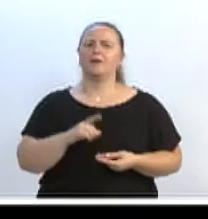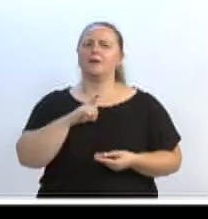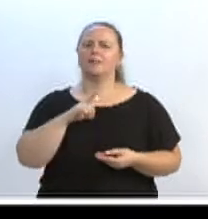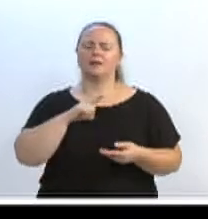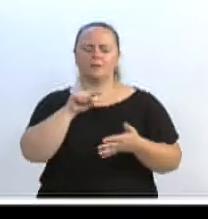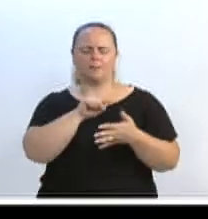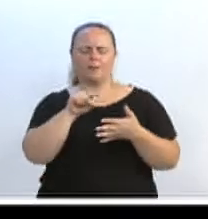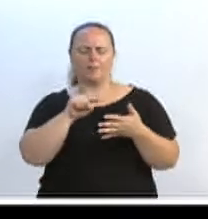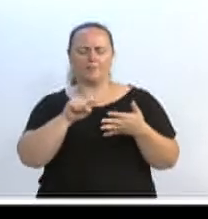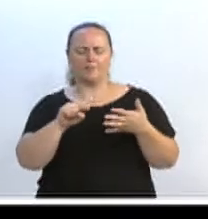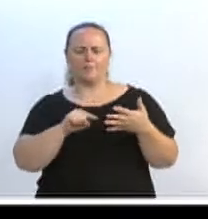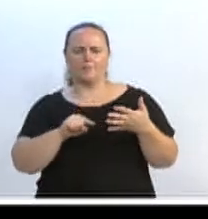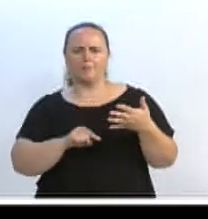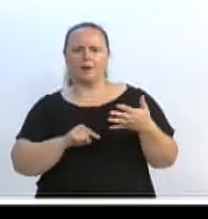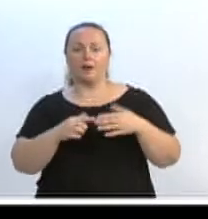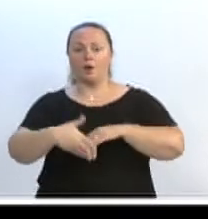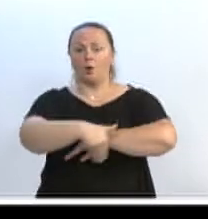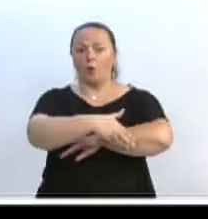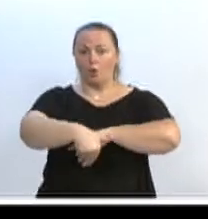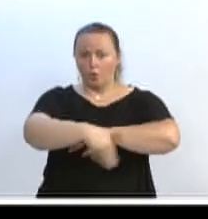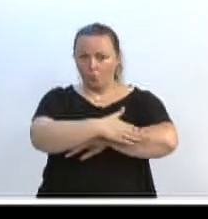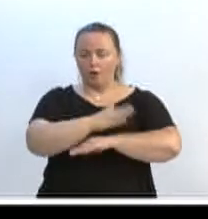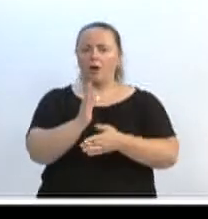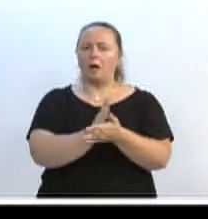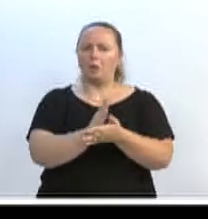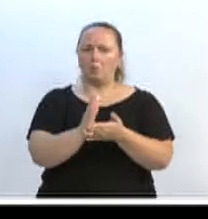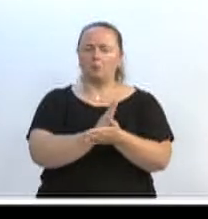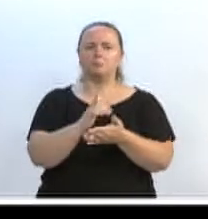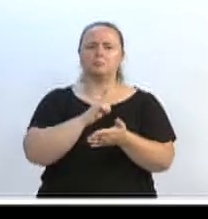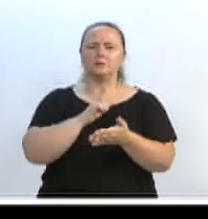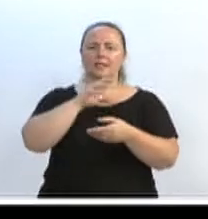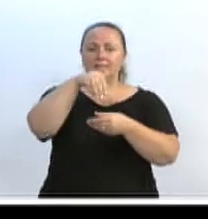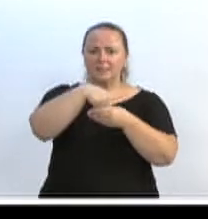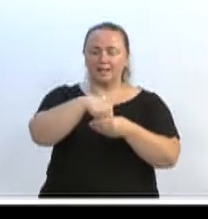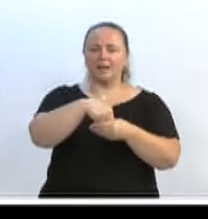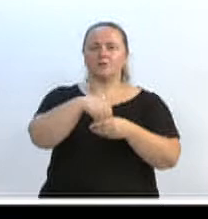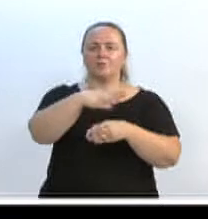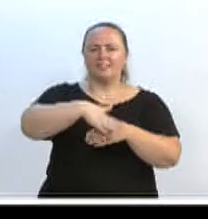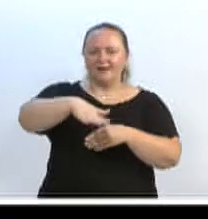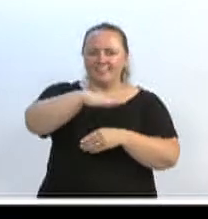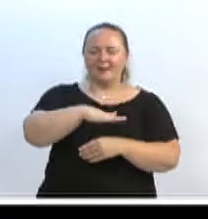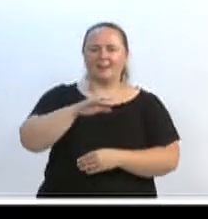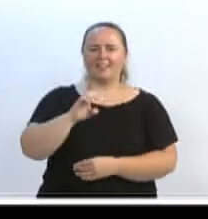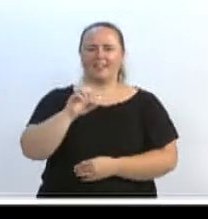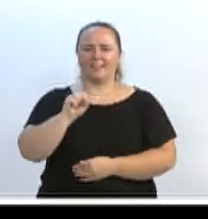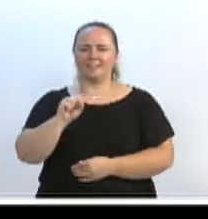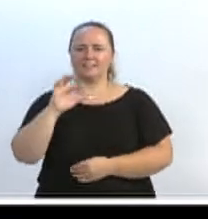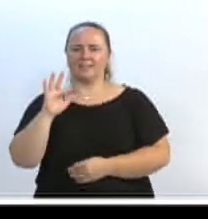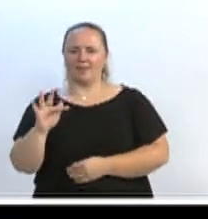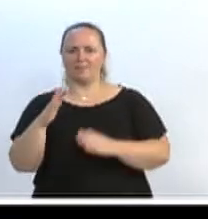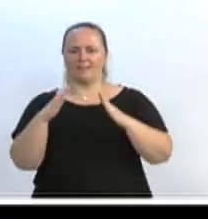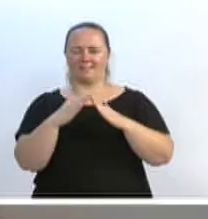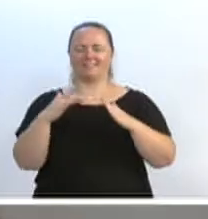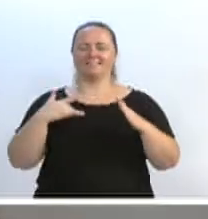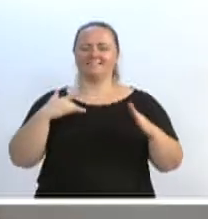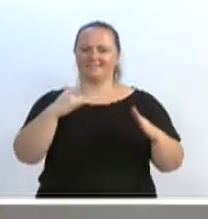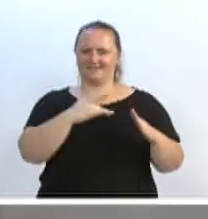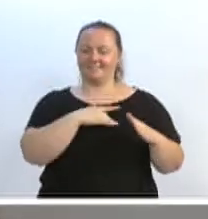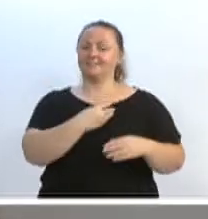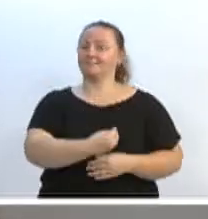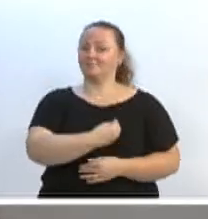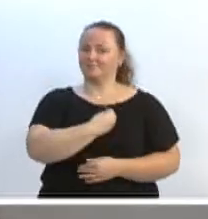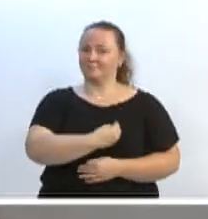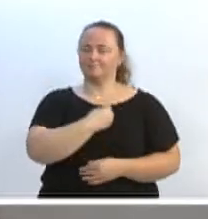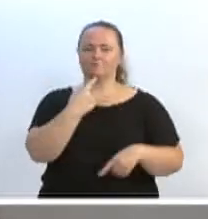Jorge Vieira e Lothar Frantz, são SFs, que ontem, juntamente com a assessoria, estivemos presentes. E, é claro,